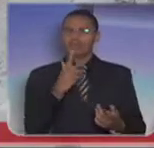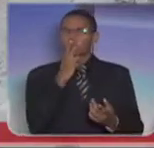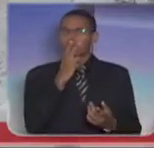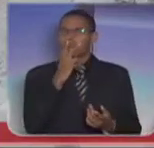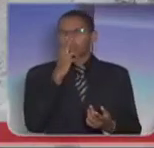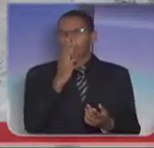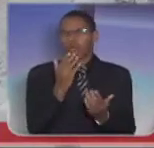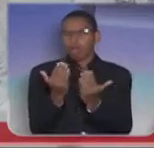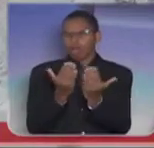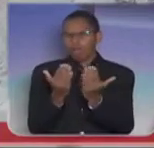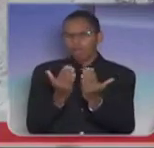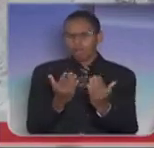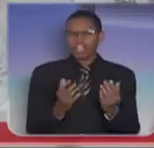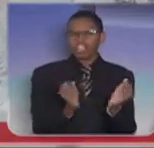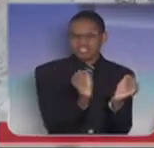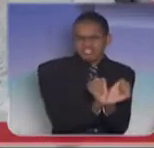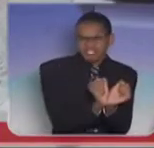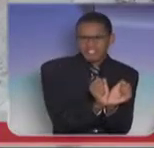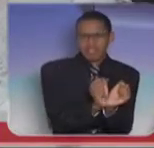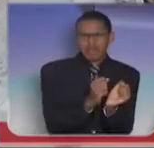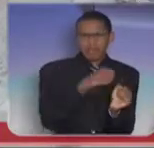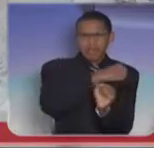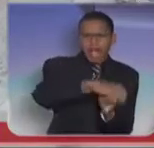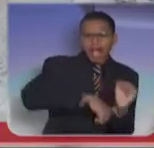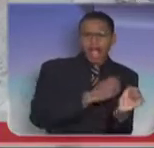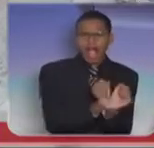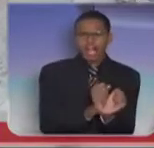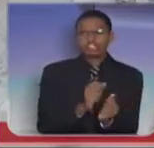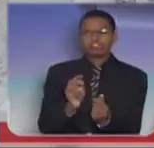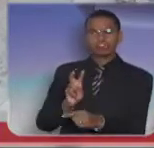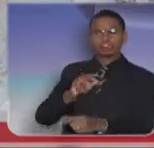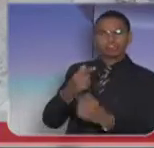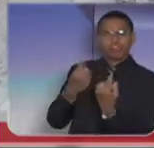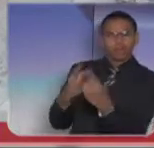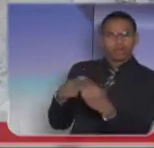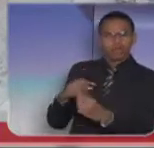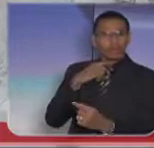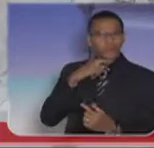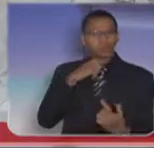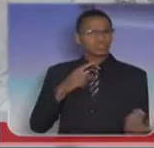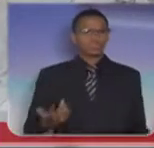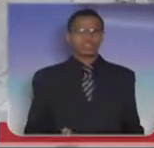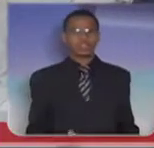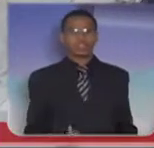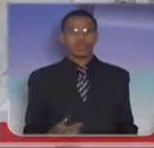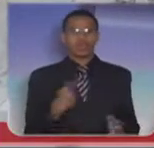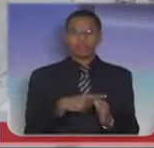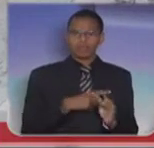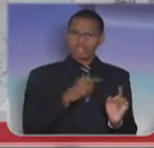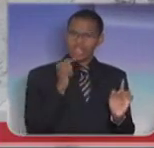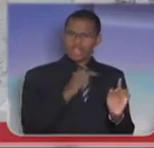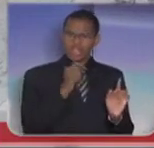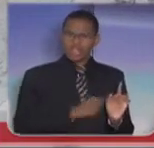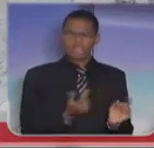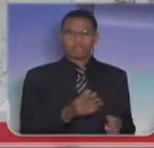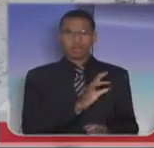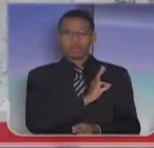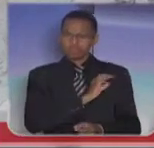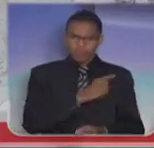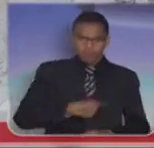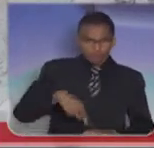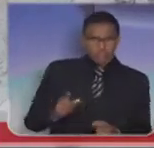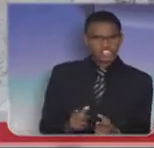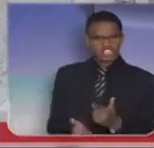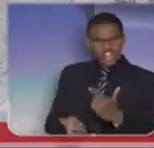Sabe por quê? Porque aqueles policiais que realmente saem no combate ao crime são punidos quando entram em confronto com criminosos.